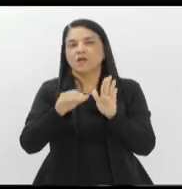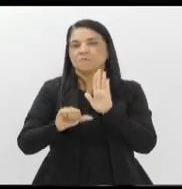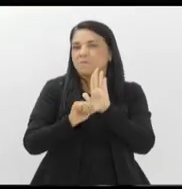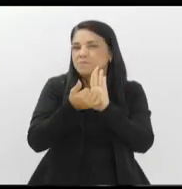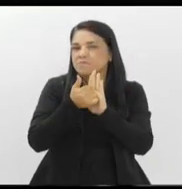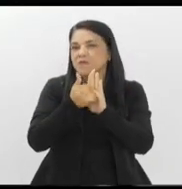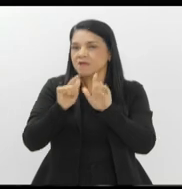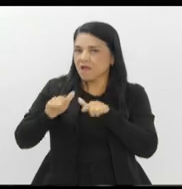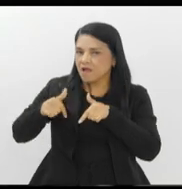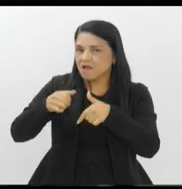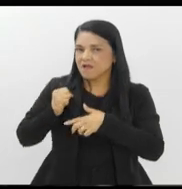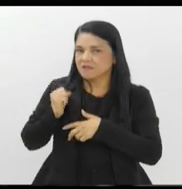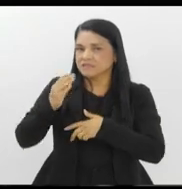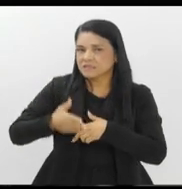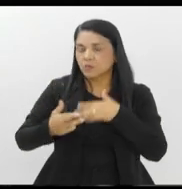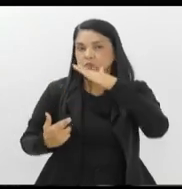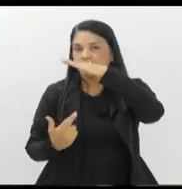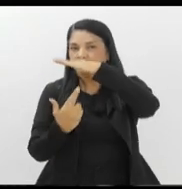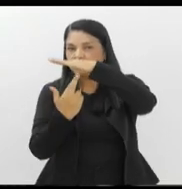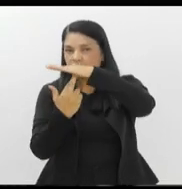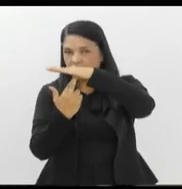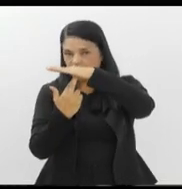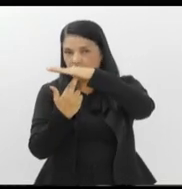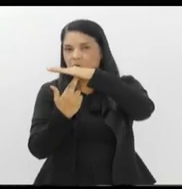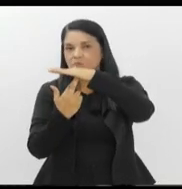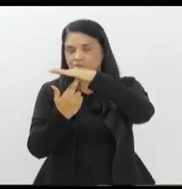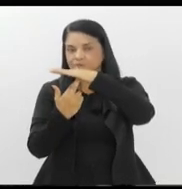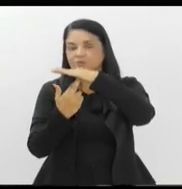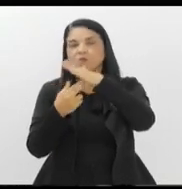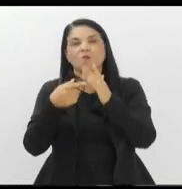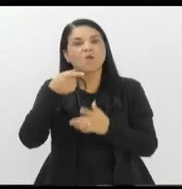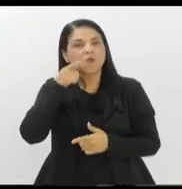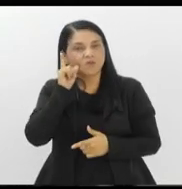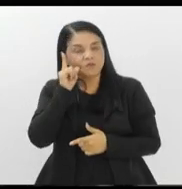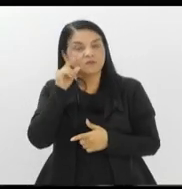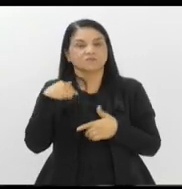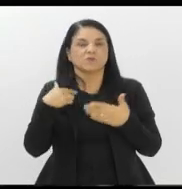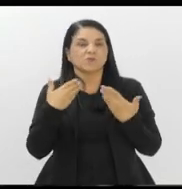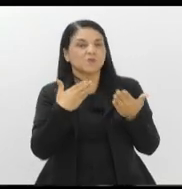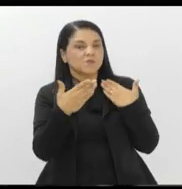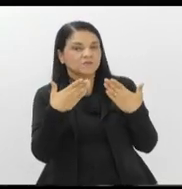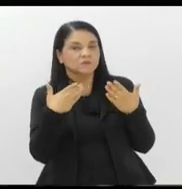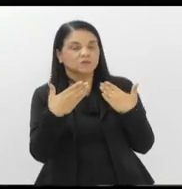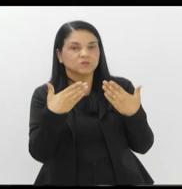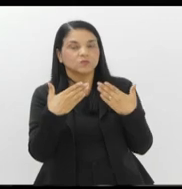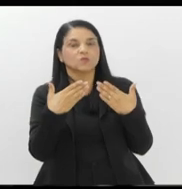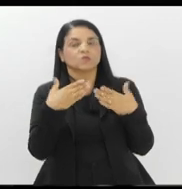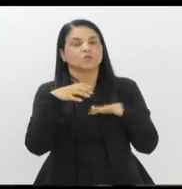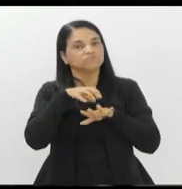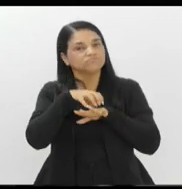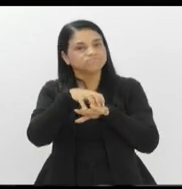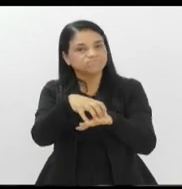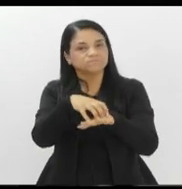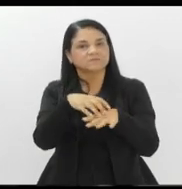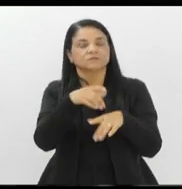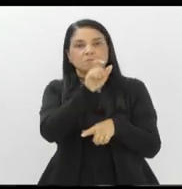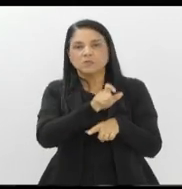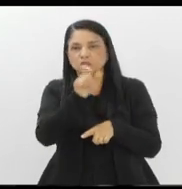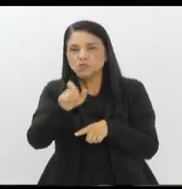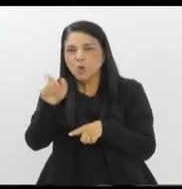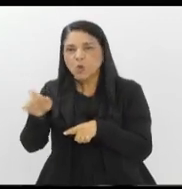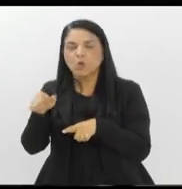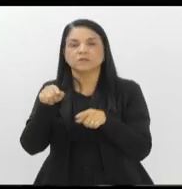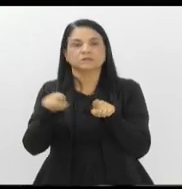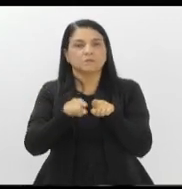ação no terminal América Fontenelle ontem, em que a gente conversou com os usuários do transporte, com os motoristas de